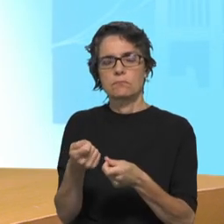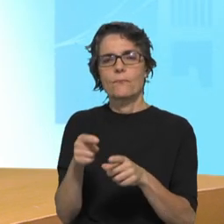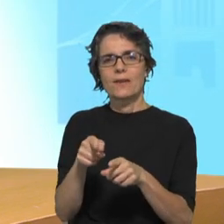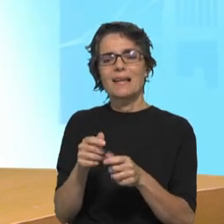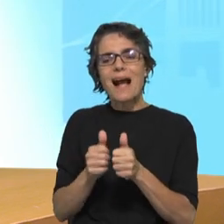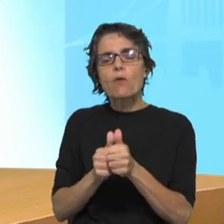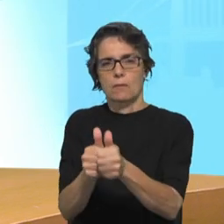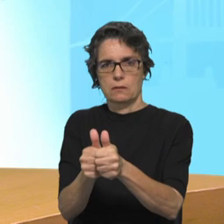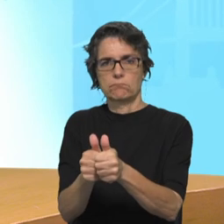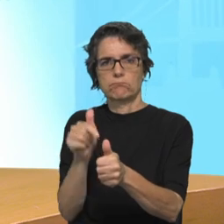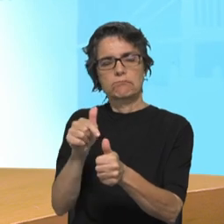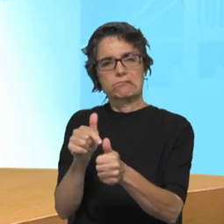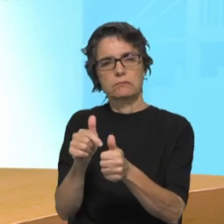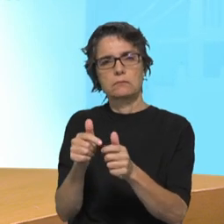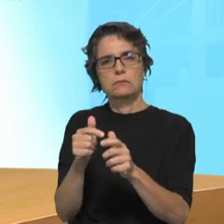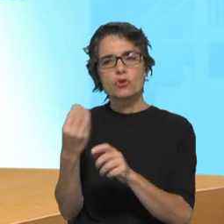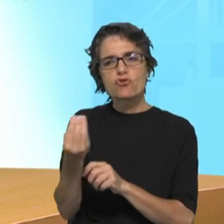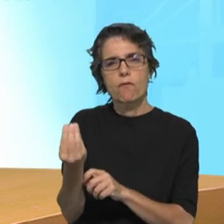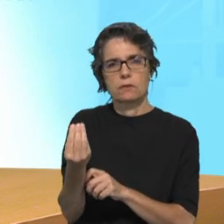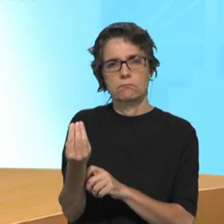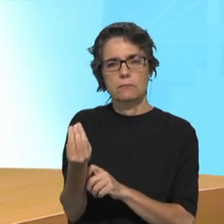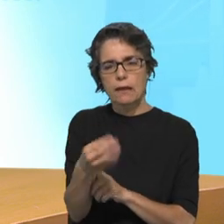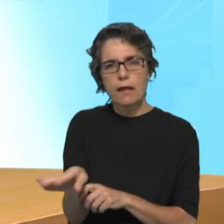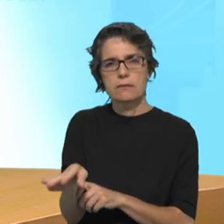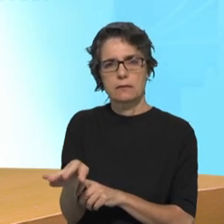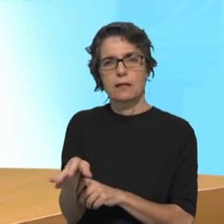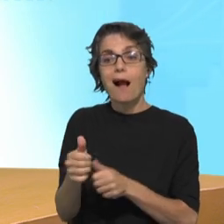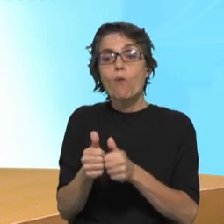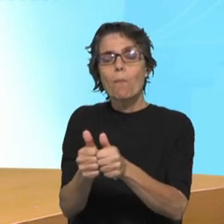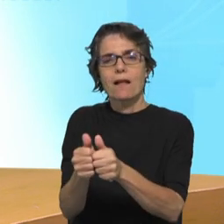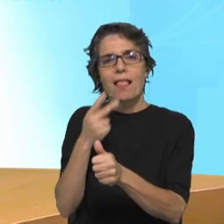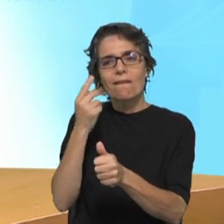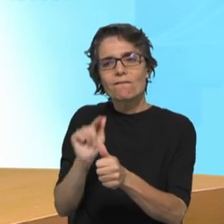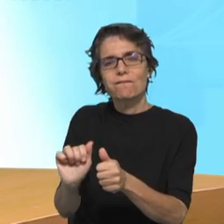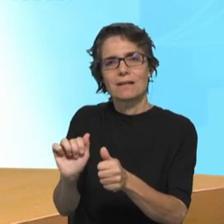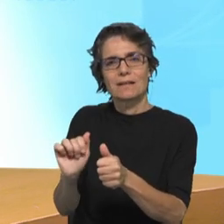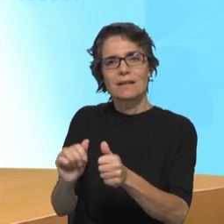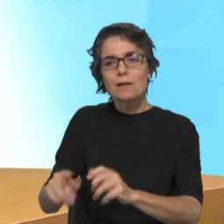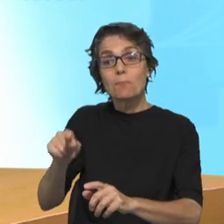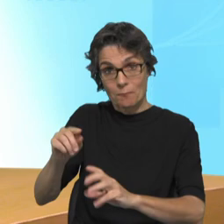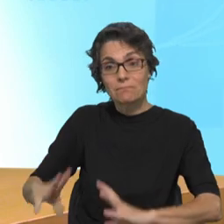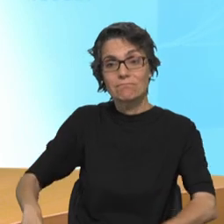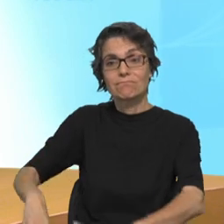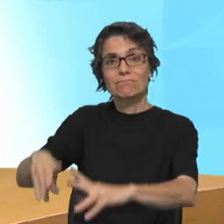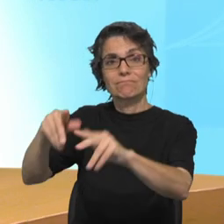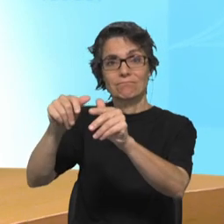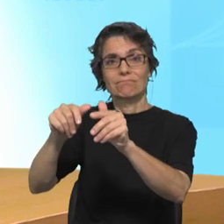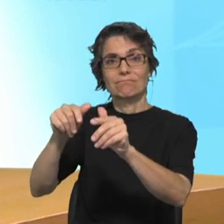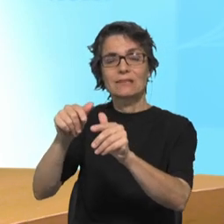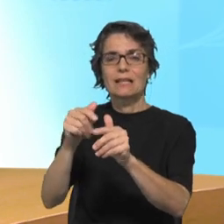acompanhar as crianças e jovens no seu desenvolvimento. E é da qualidade destes adultos, da sua